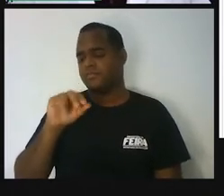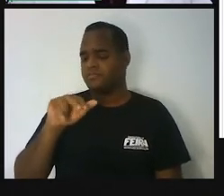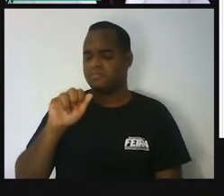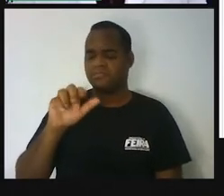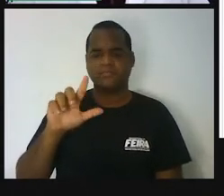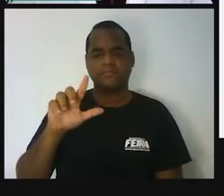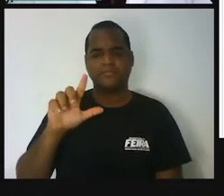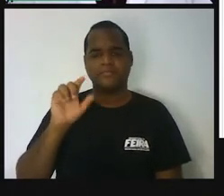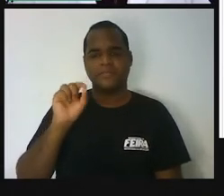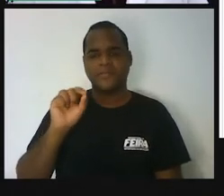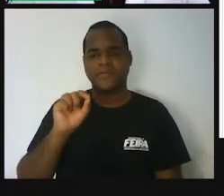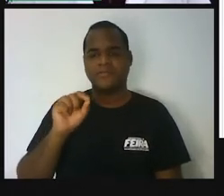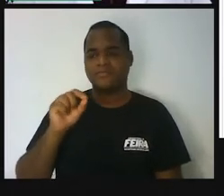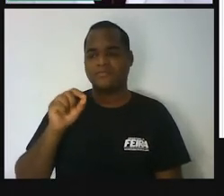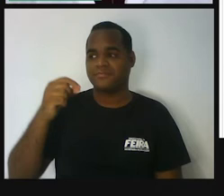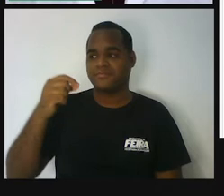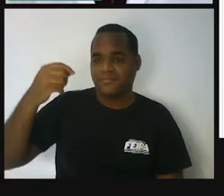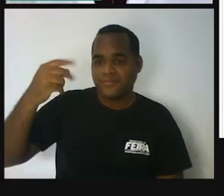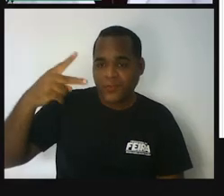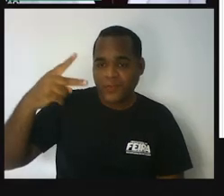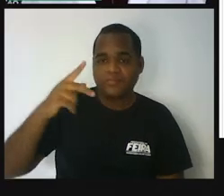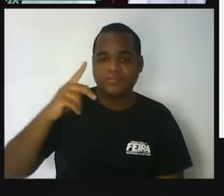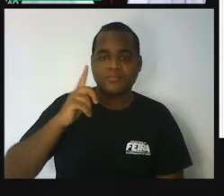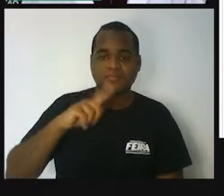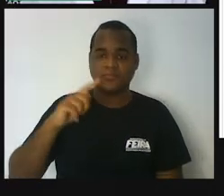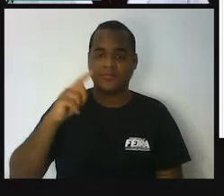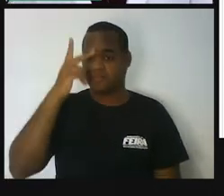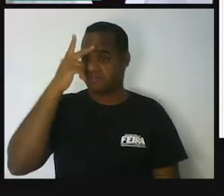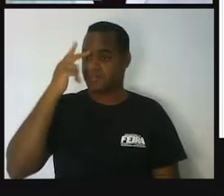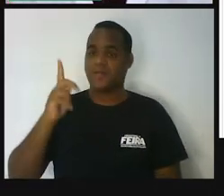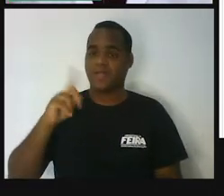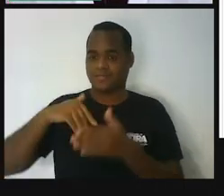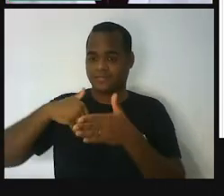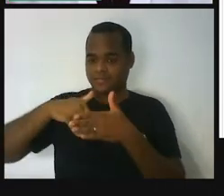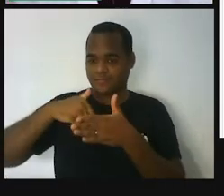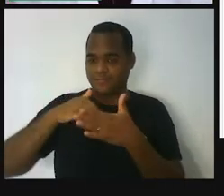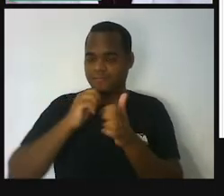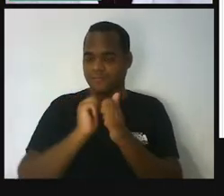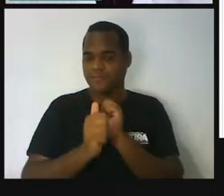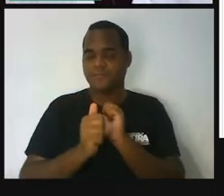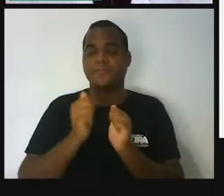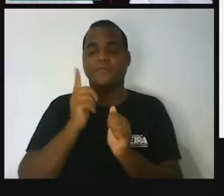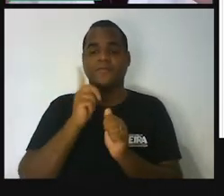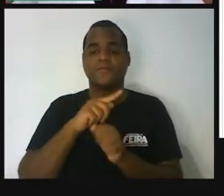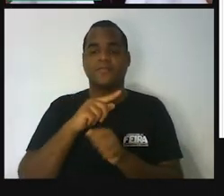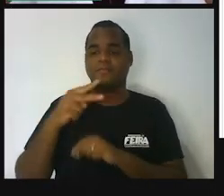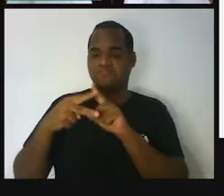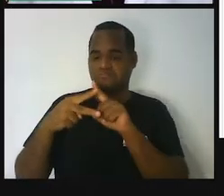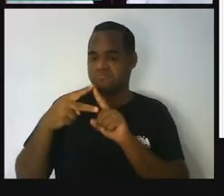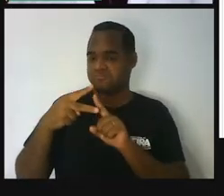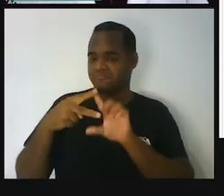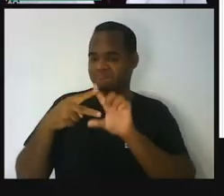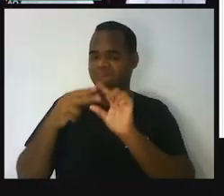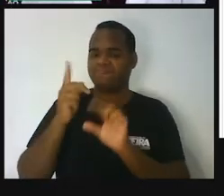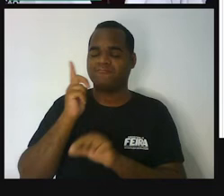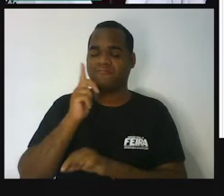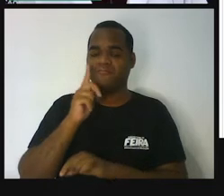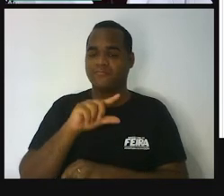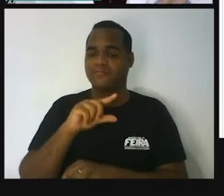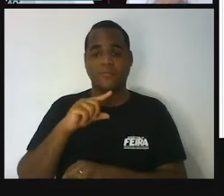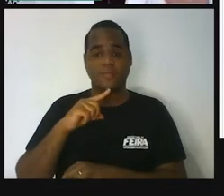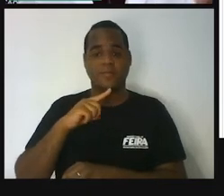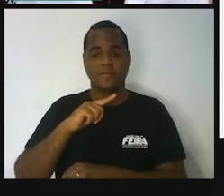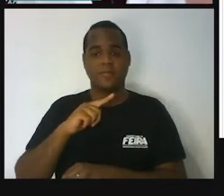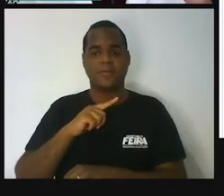pensar assim, bicampeão. Não sei, um time de futebol foi bicampeão do campeonato do seu